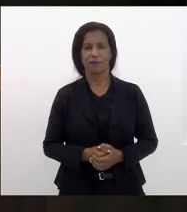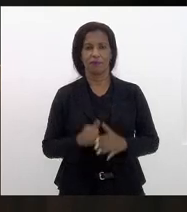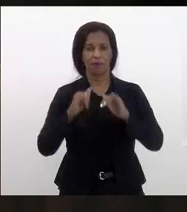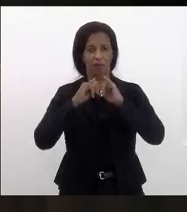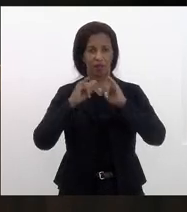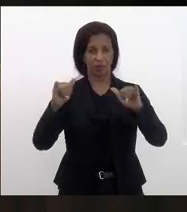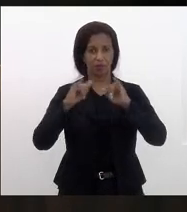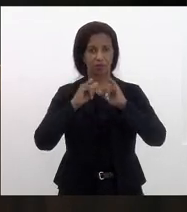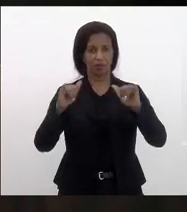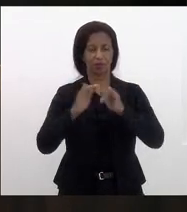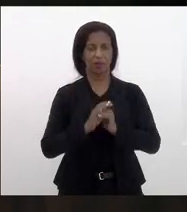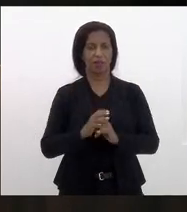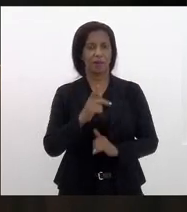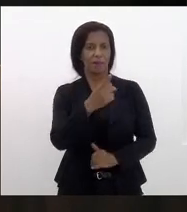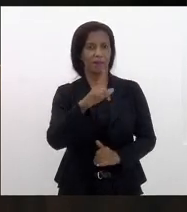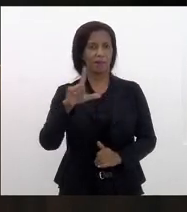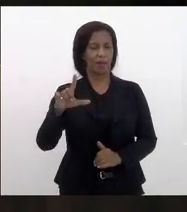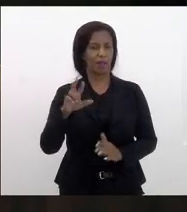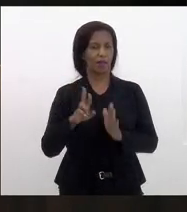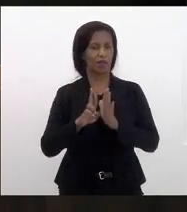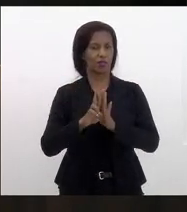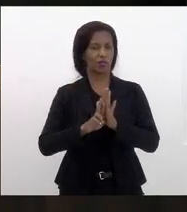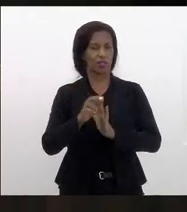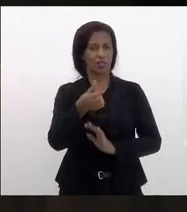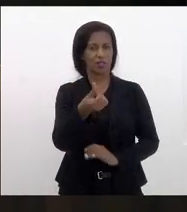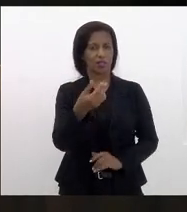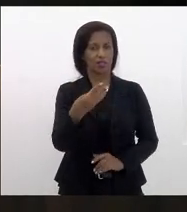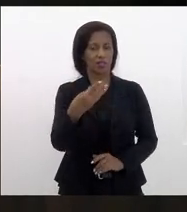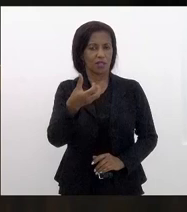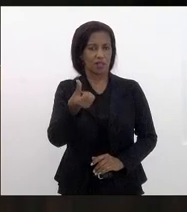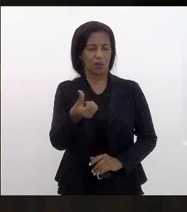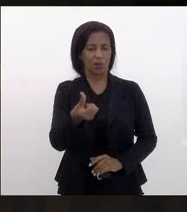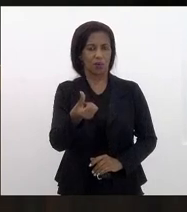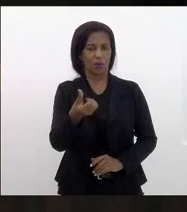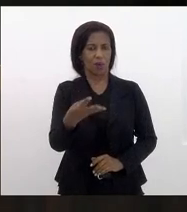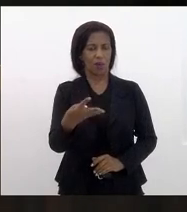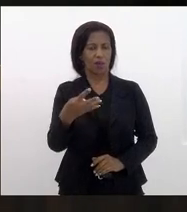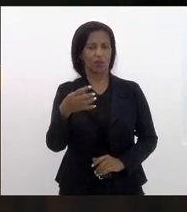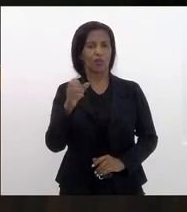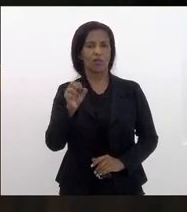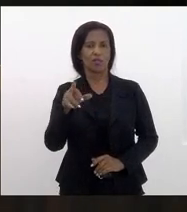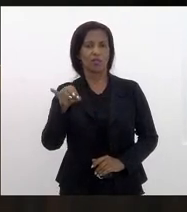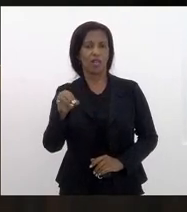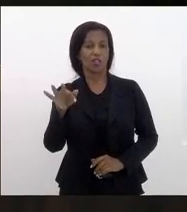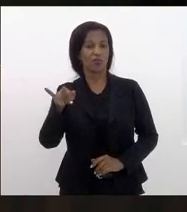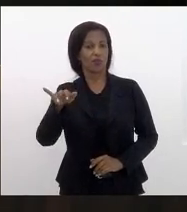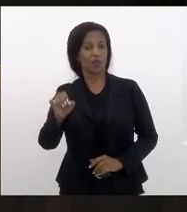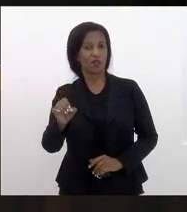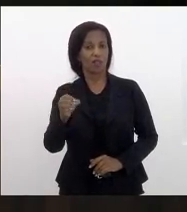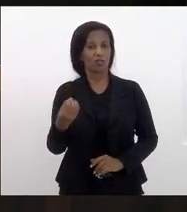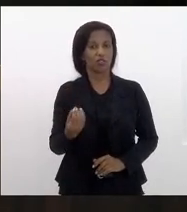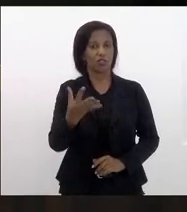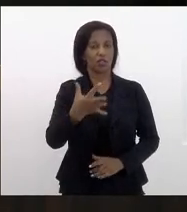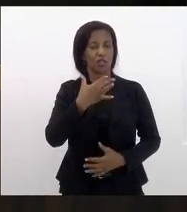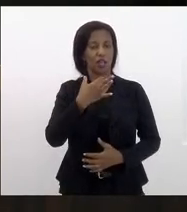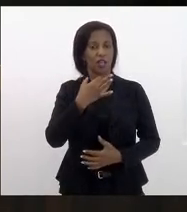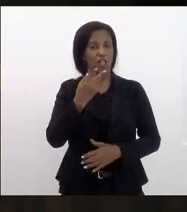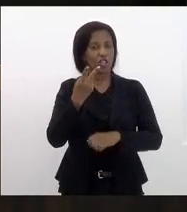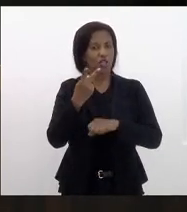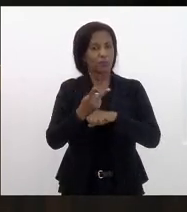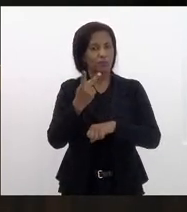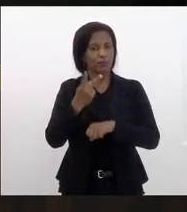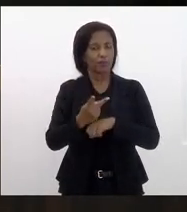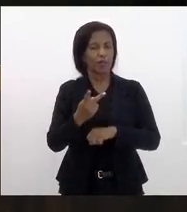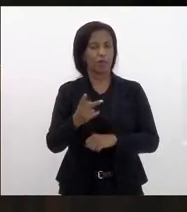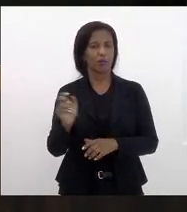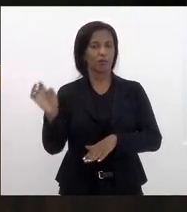Anuncio, projeto de resolução 654-2021, de autoria do deputado Sérgio Fernandes, que concede o título de cidadão do Estado do